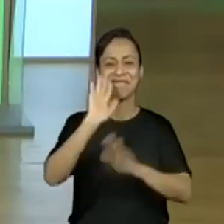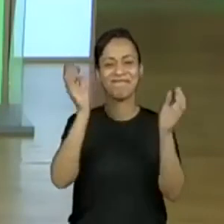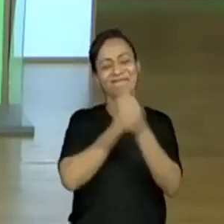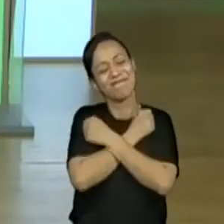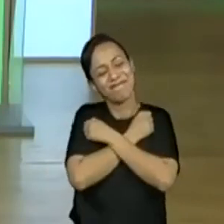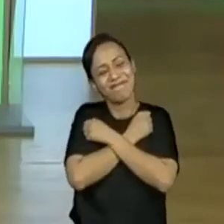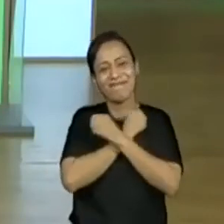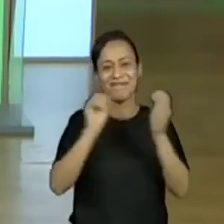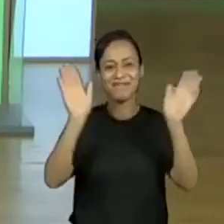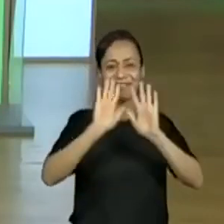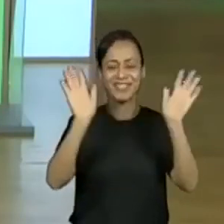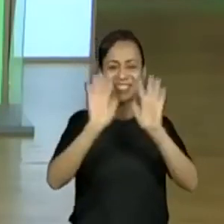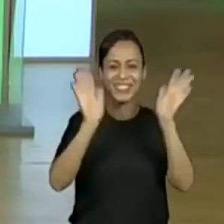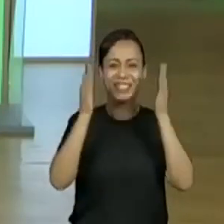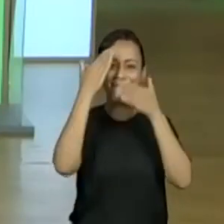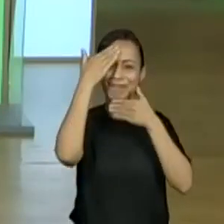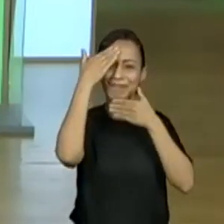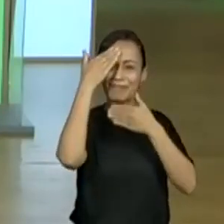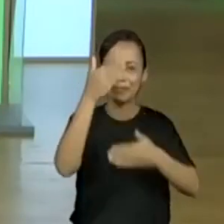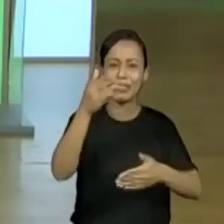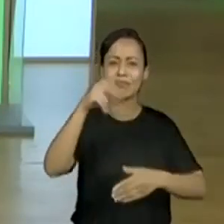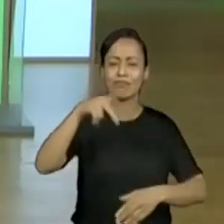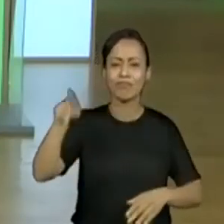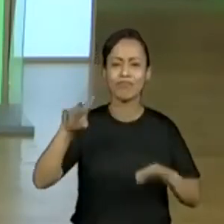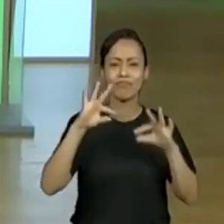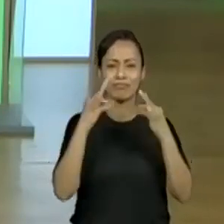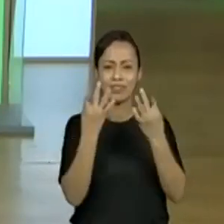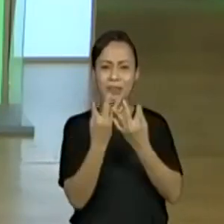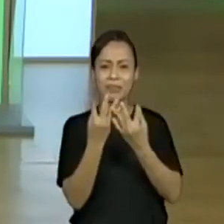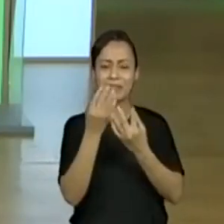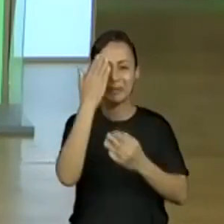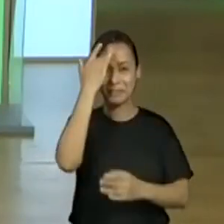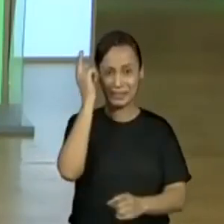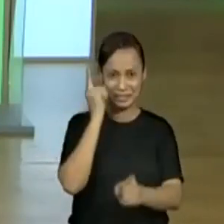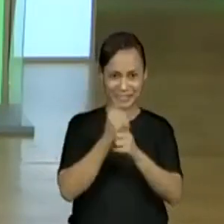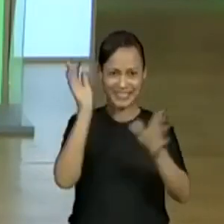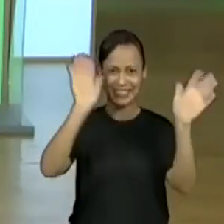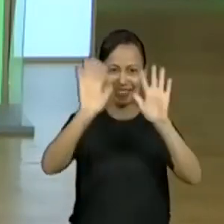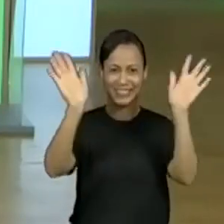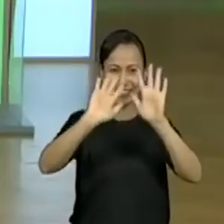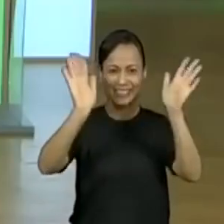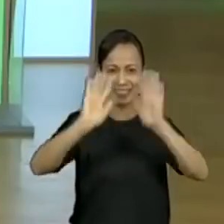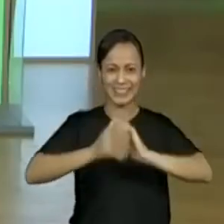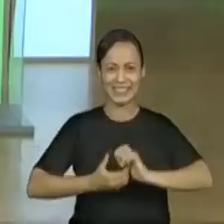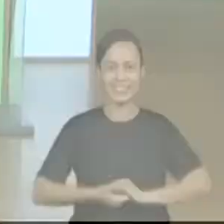abraço, estudantes do terceiro ano. Obrigado, professores, pais. Até amanhã. Tchau, tchau.